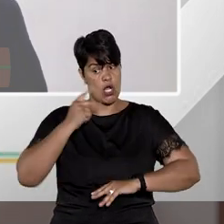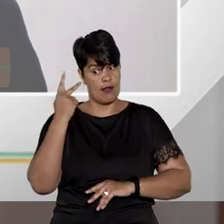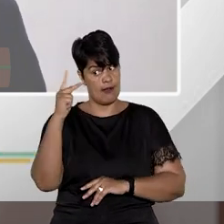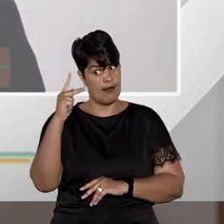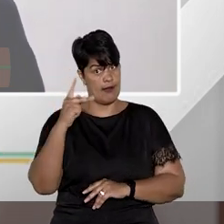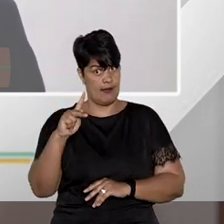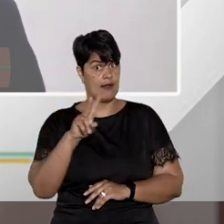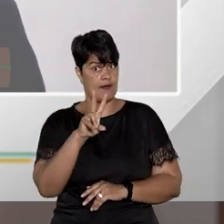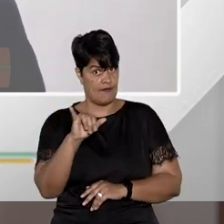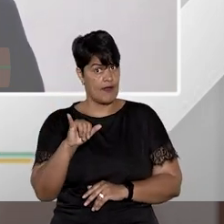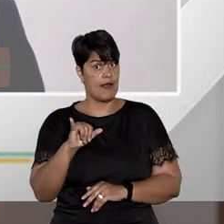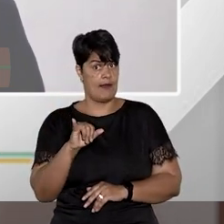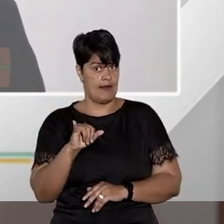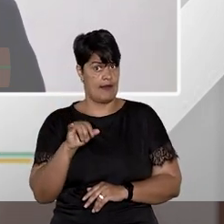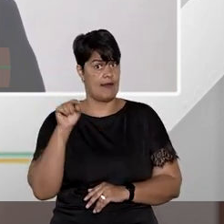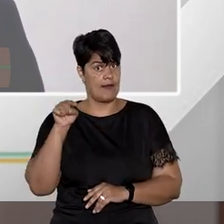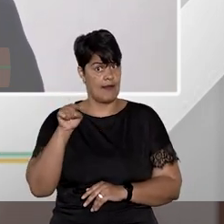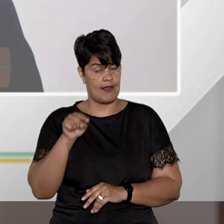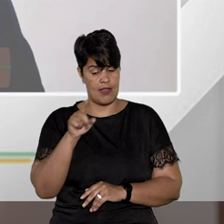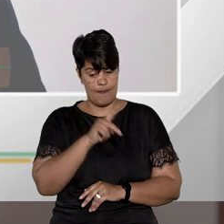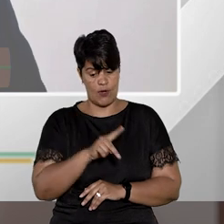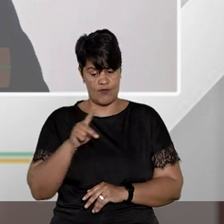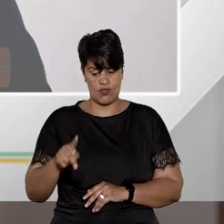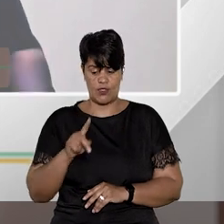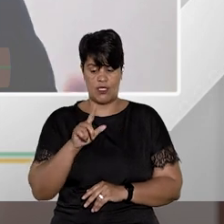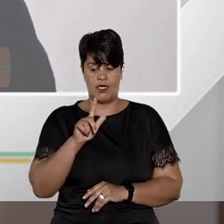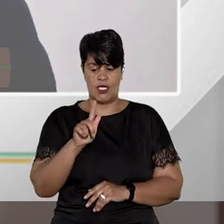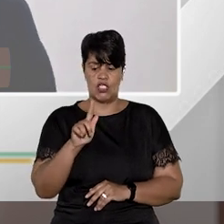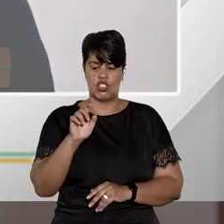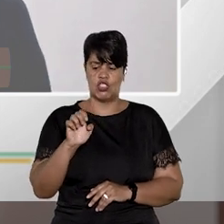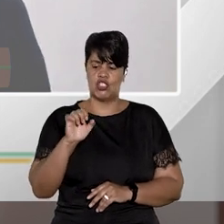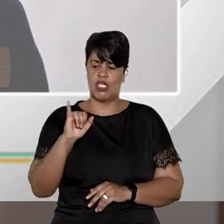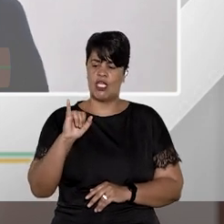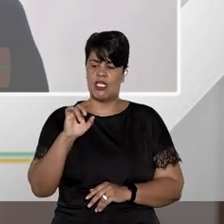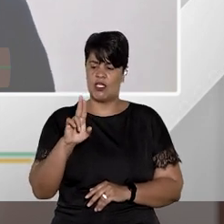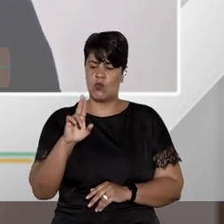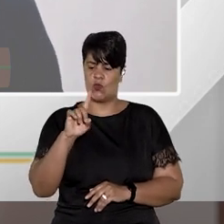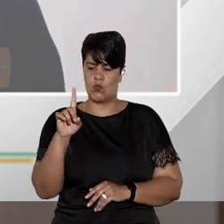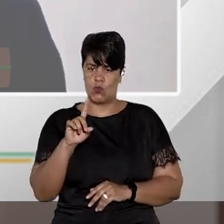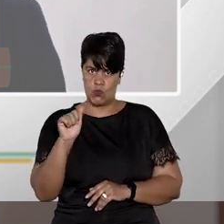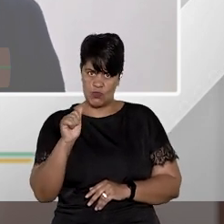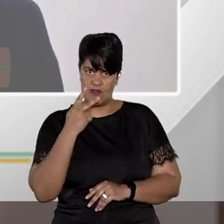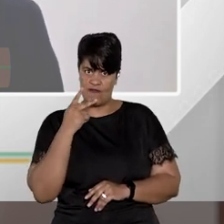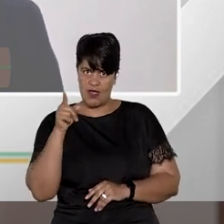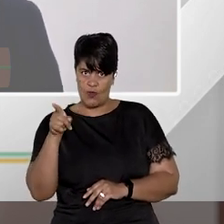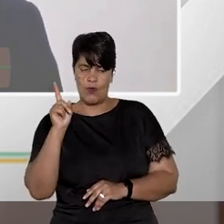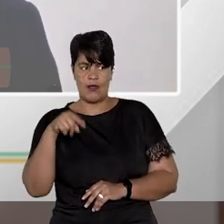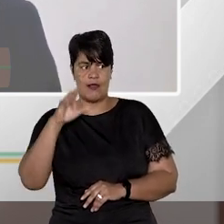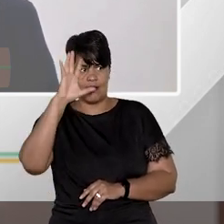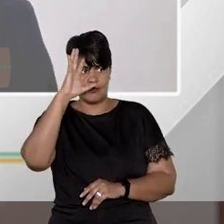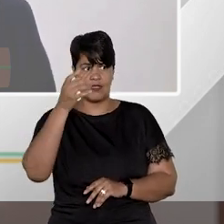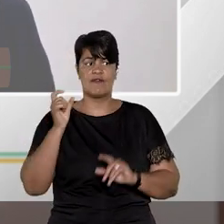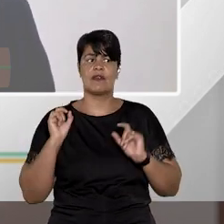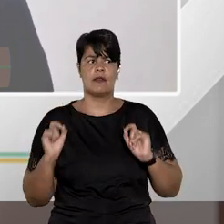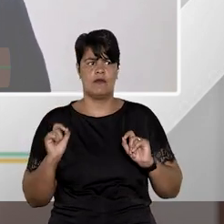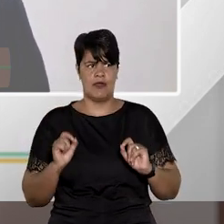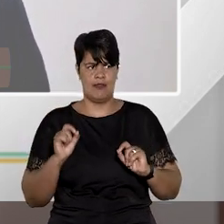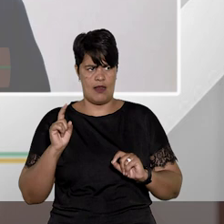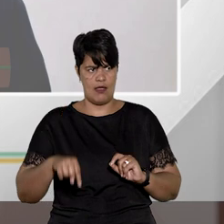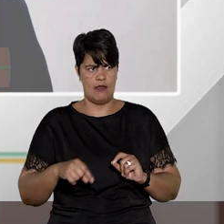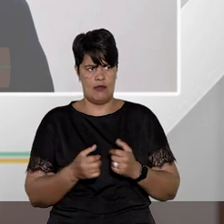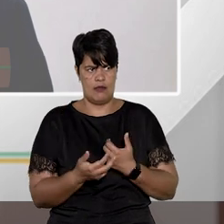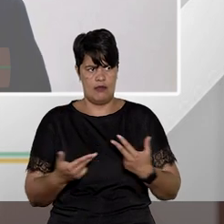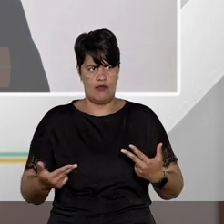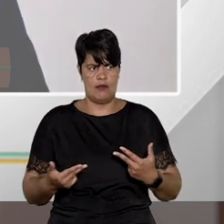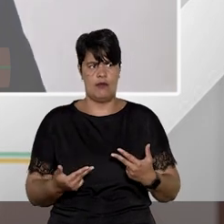daquilo que a professora Geusa trouxe de que quem define a competência muitas vezes é a autoridade coatora reparem